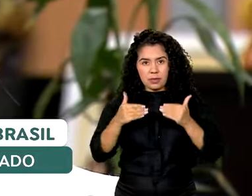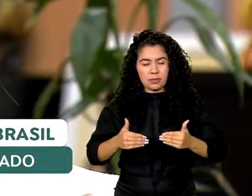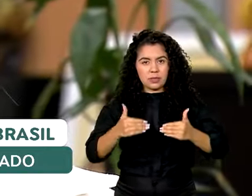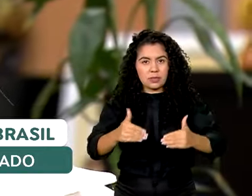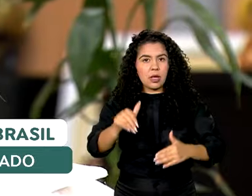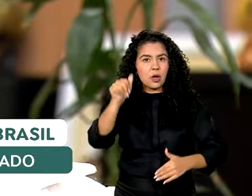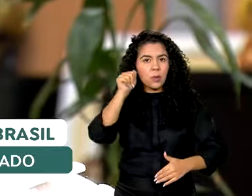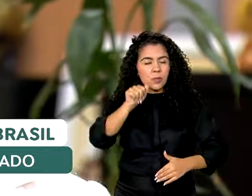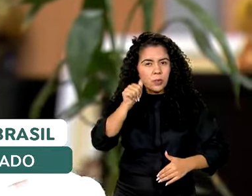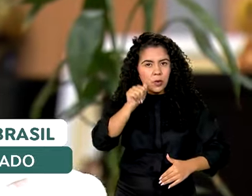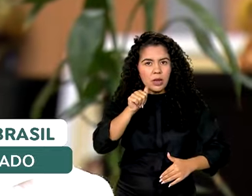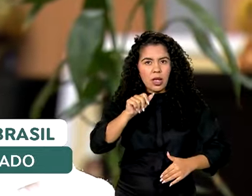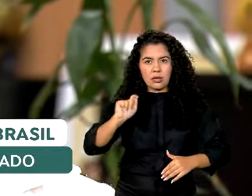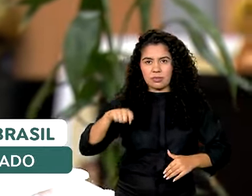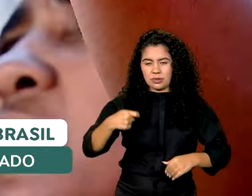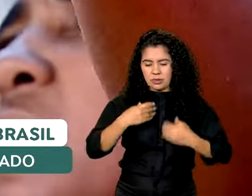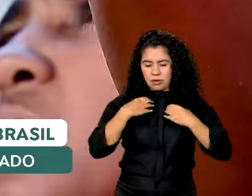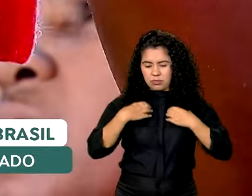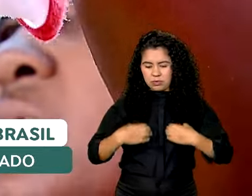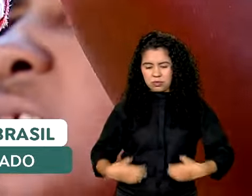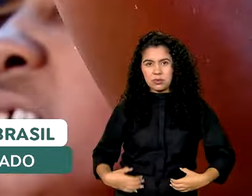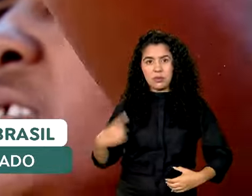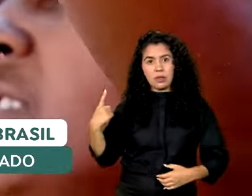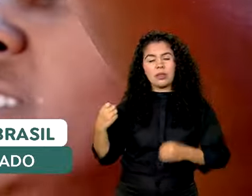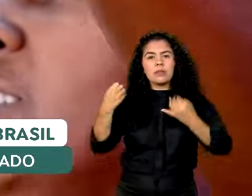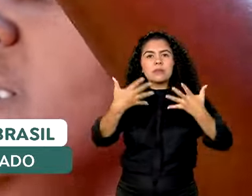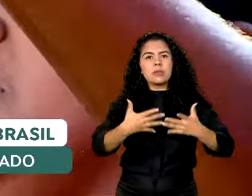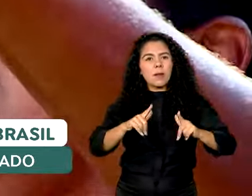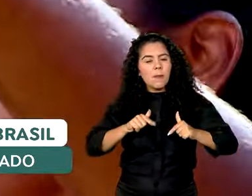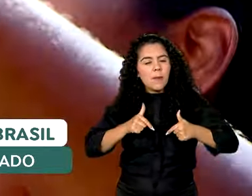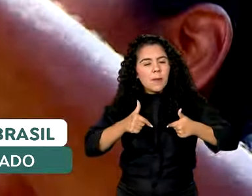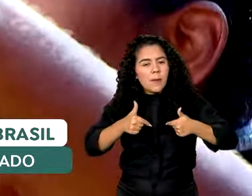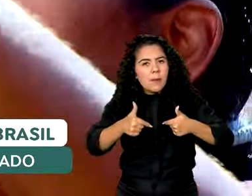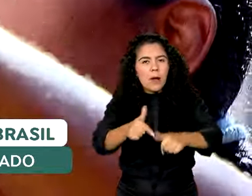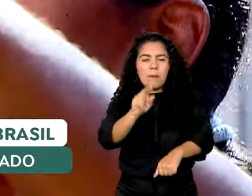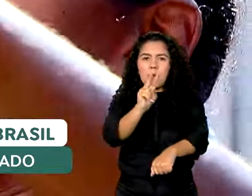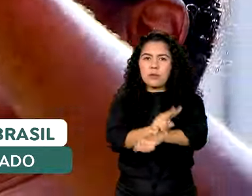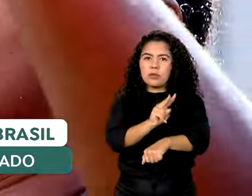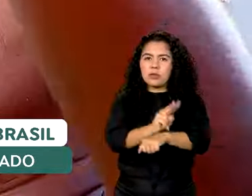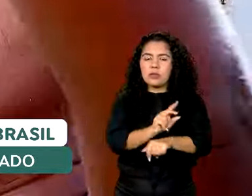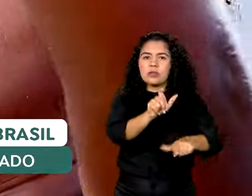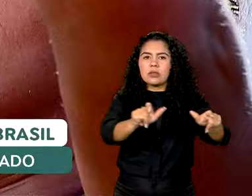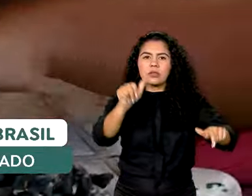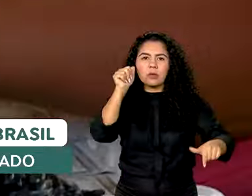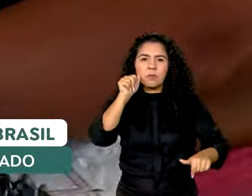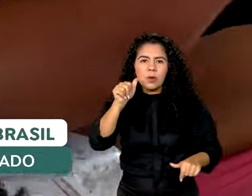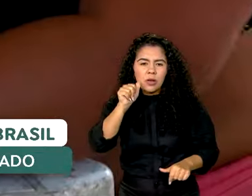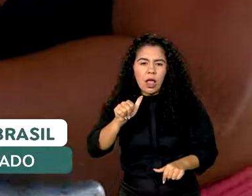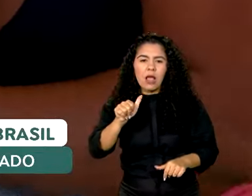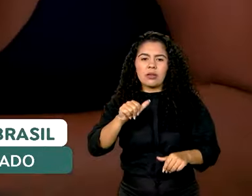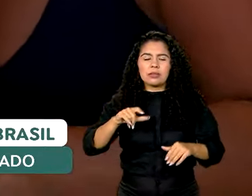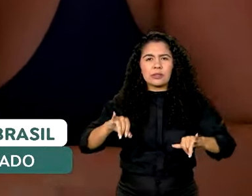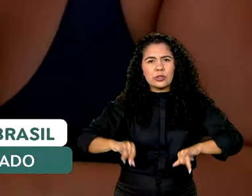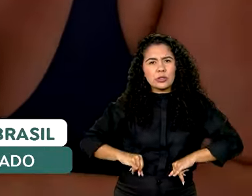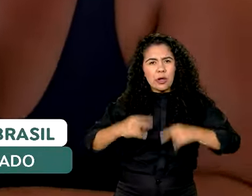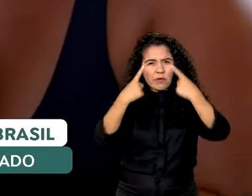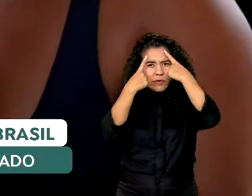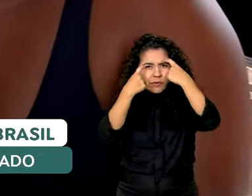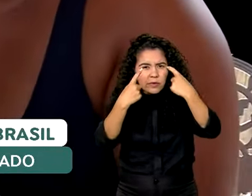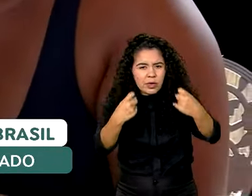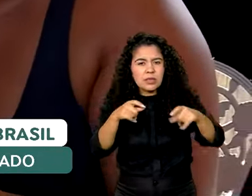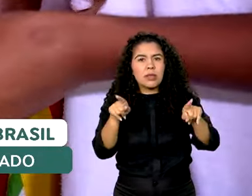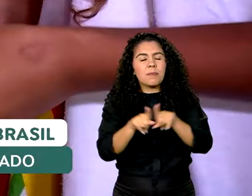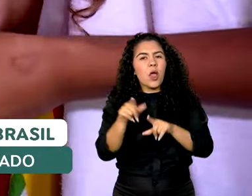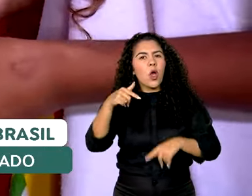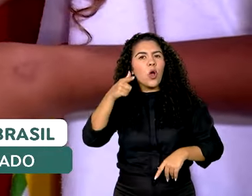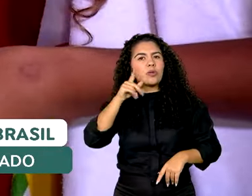uma série de ações vem sendo desenvolvidas para proteger as mulheres contra as violações de direitos, facilitar o acesso ao mercado de